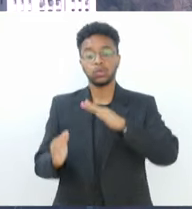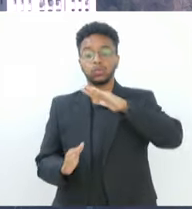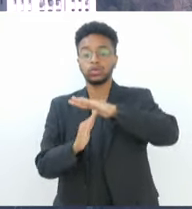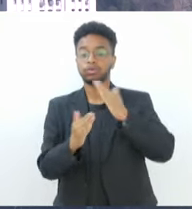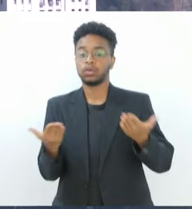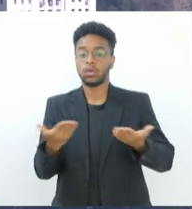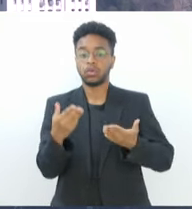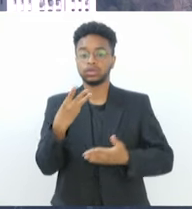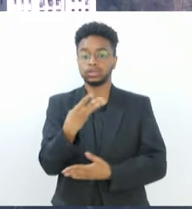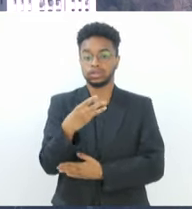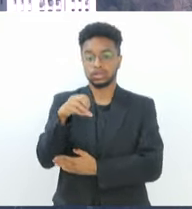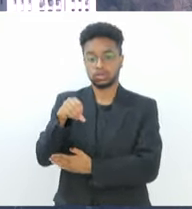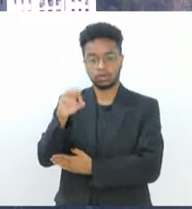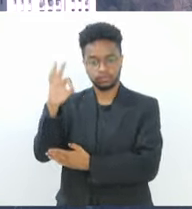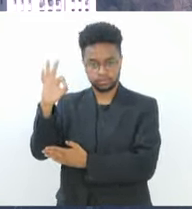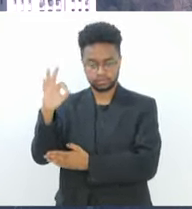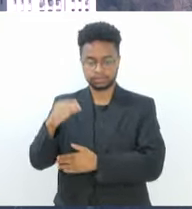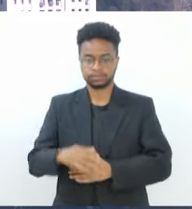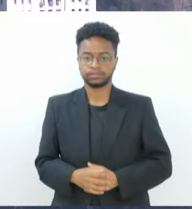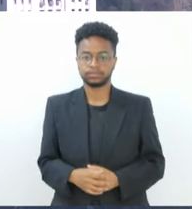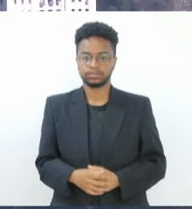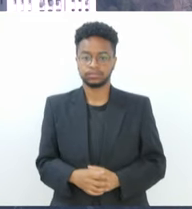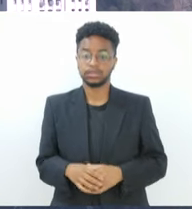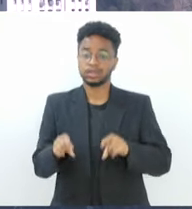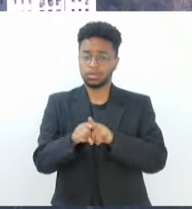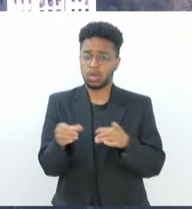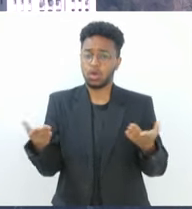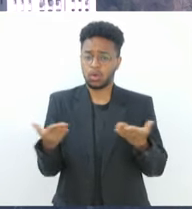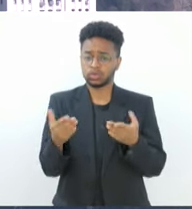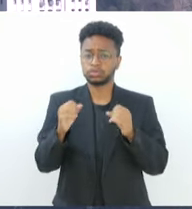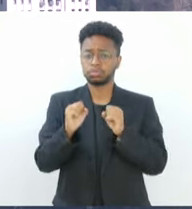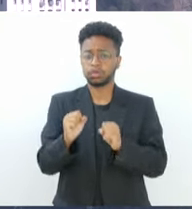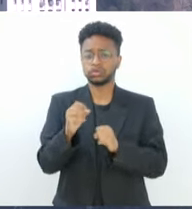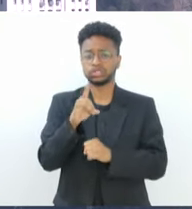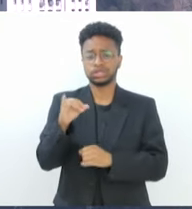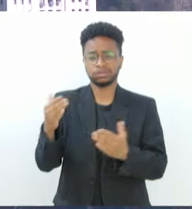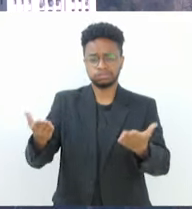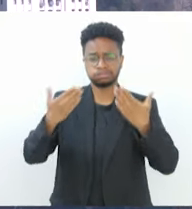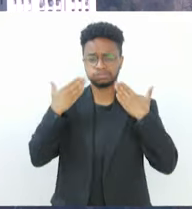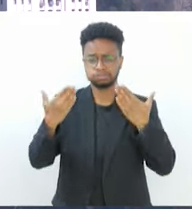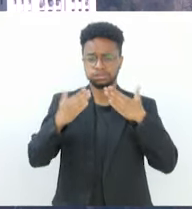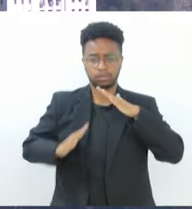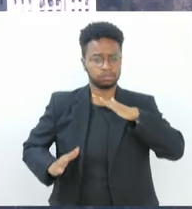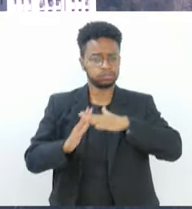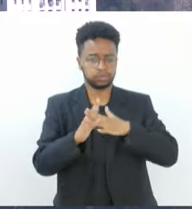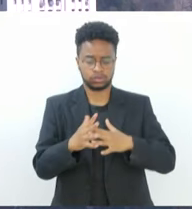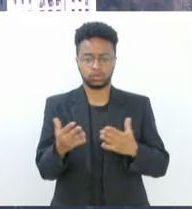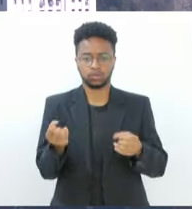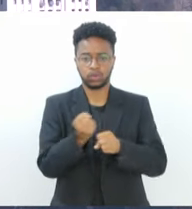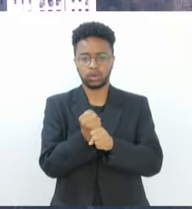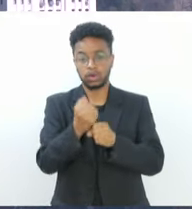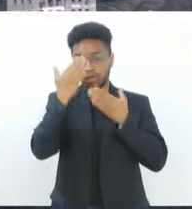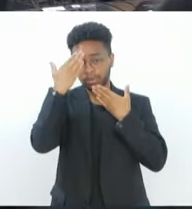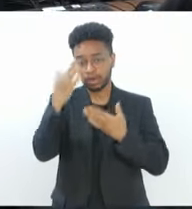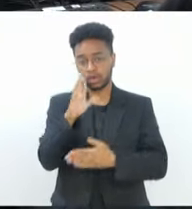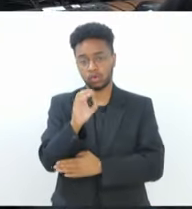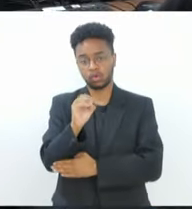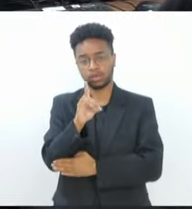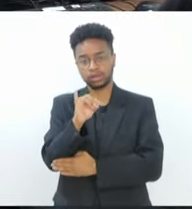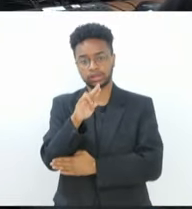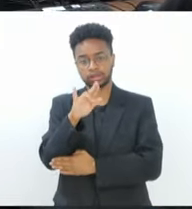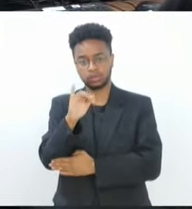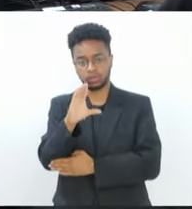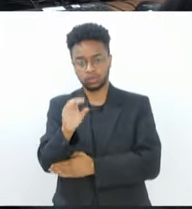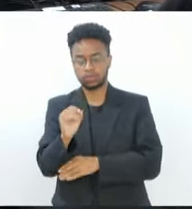para hoje é de 39 graus. E hoje pode ser o dia mais quente do ano. Obrigado, Rodrigo Melo, pelas imagens ao vivo.